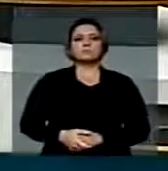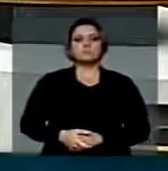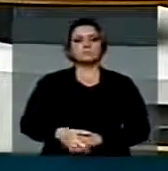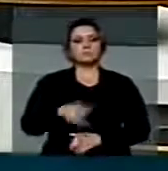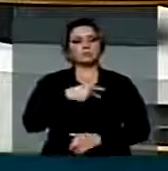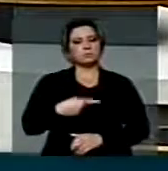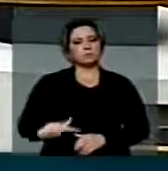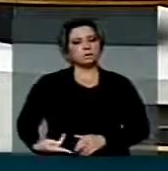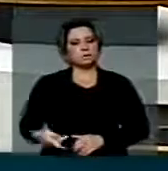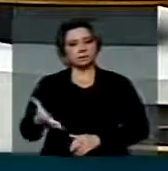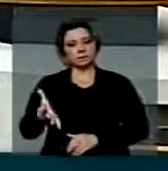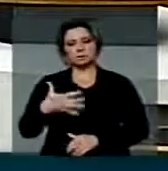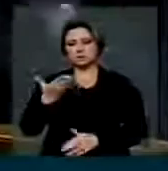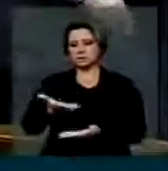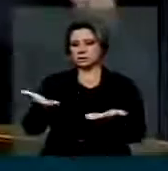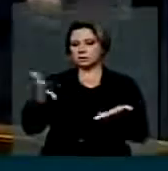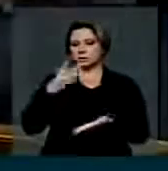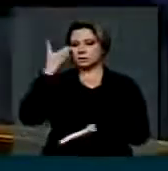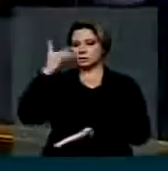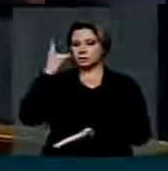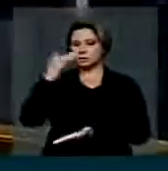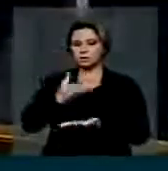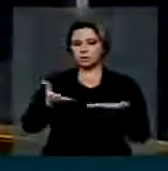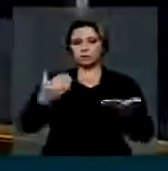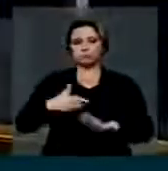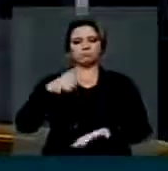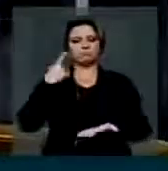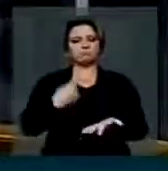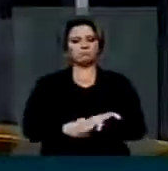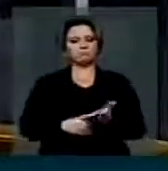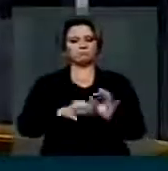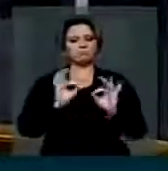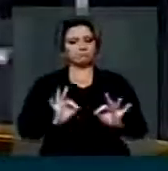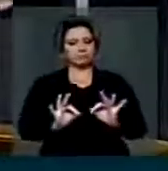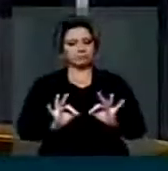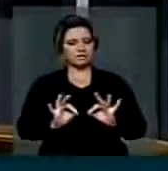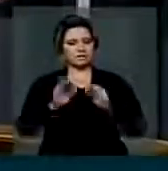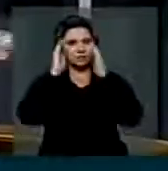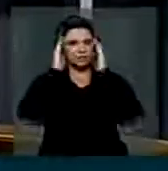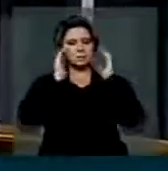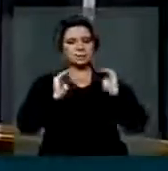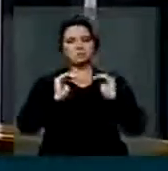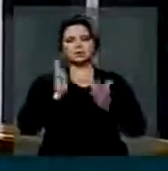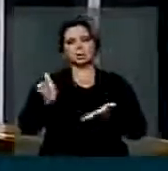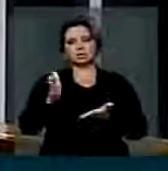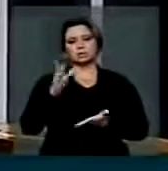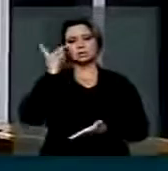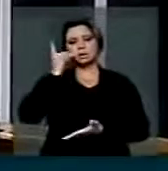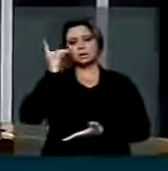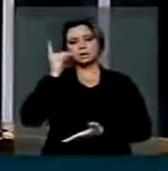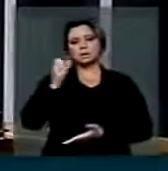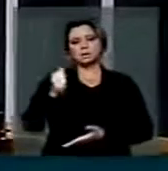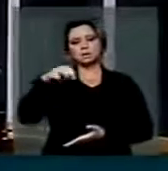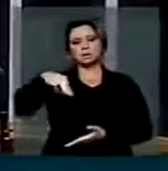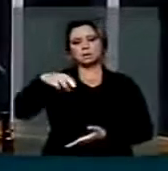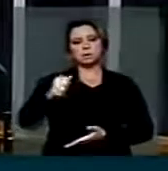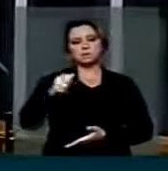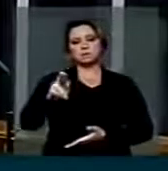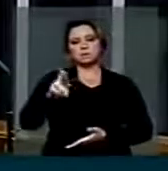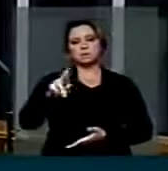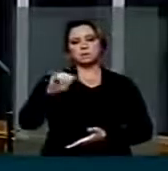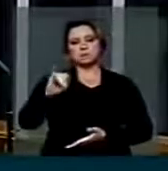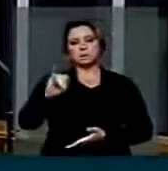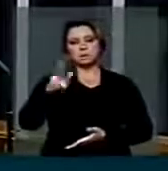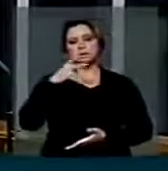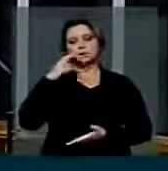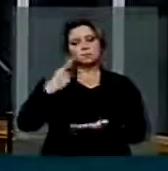Presidente, senhoras e senhores deputados, compromisso assumido é para ser honrado. Realmente o deputado Amauri tem razão. O presidente da Câmara